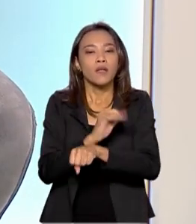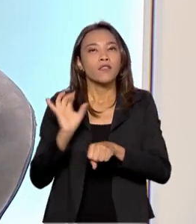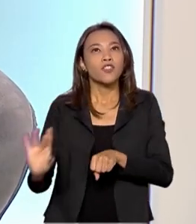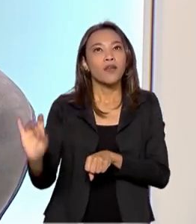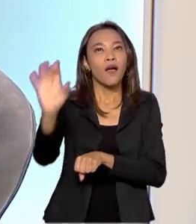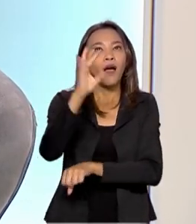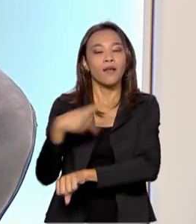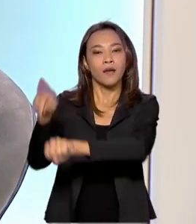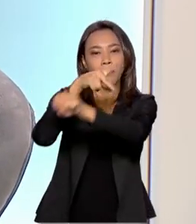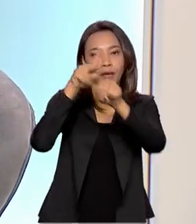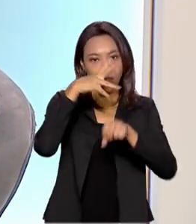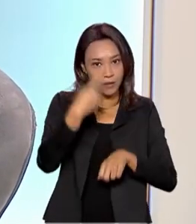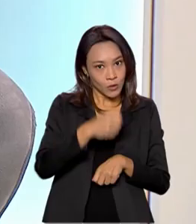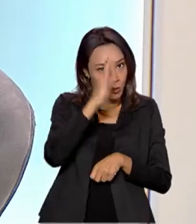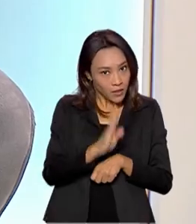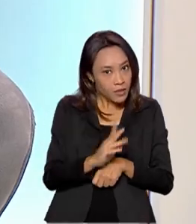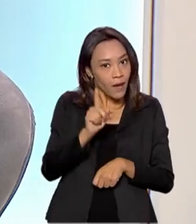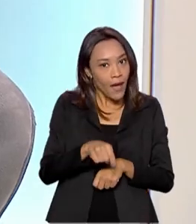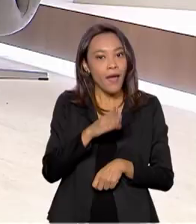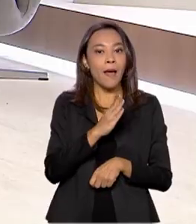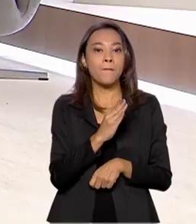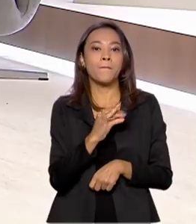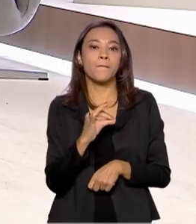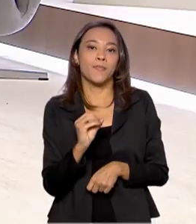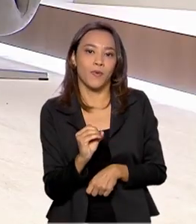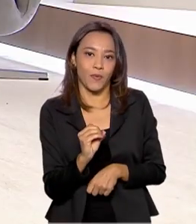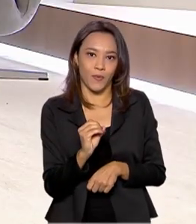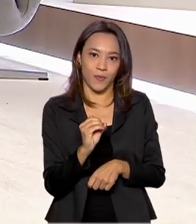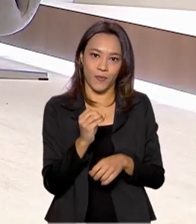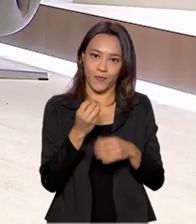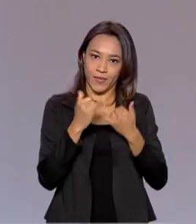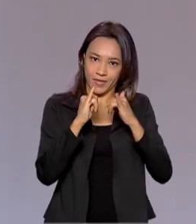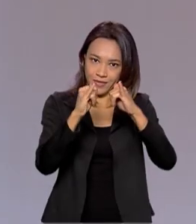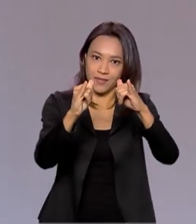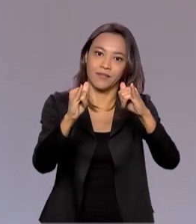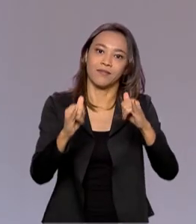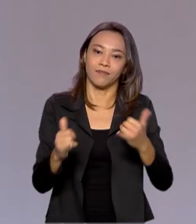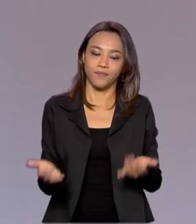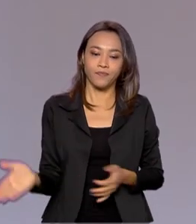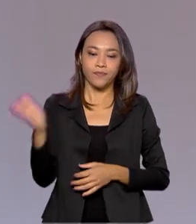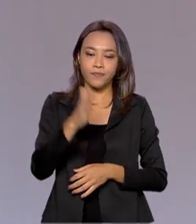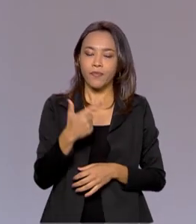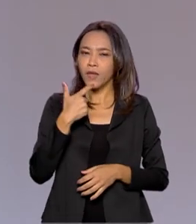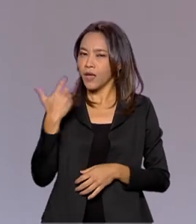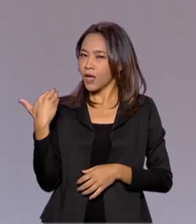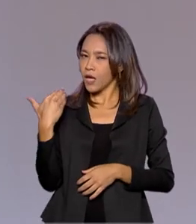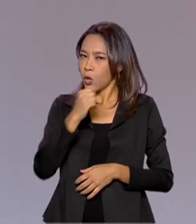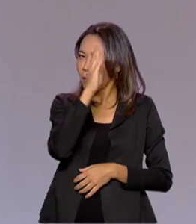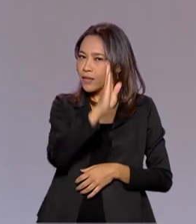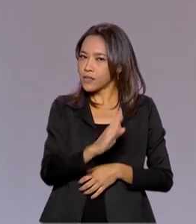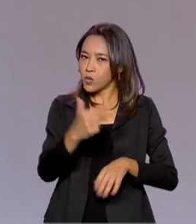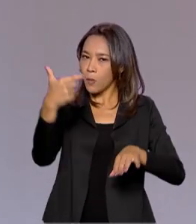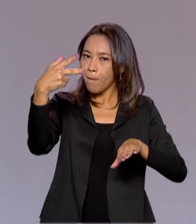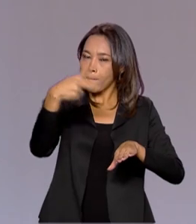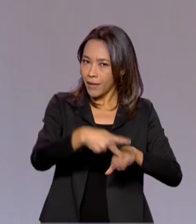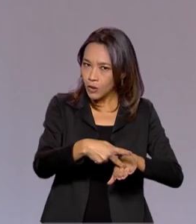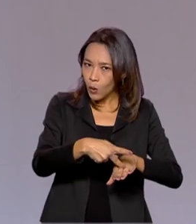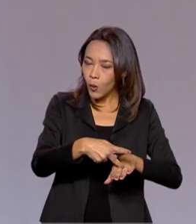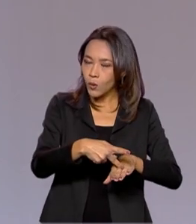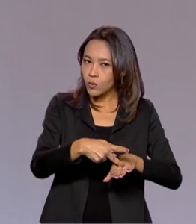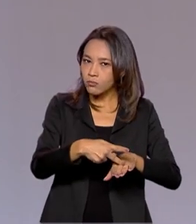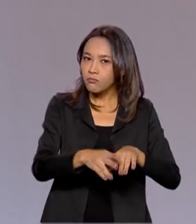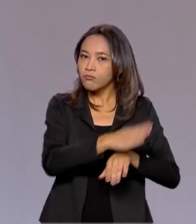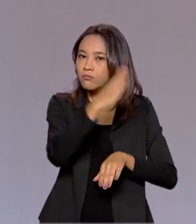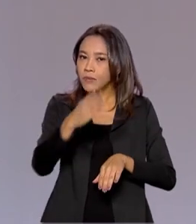Brasil? É a bioenergia, são os biocombustíveis. Há pouco a gente classificou o Brasil na produção de petróleo, né? Nessa